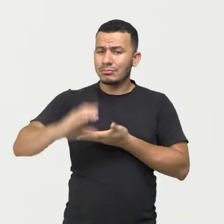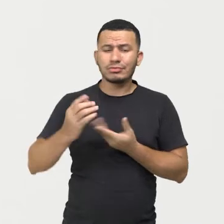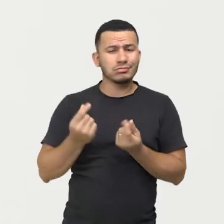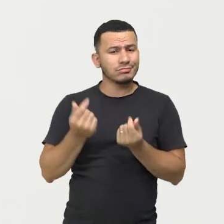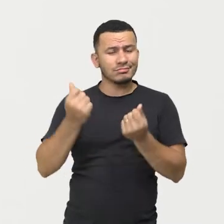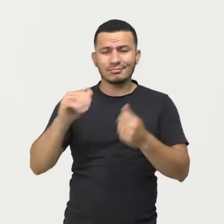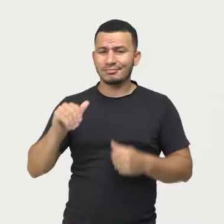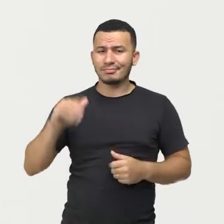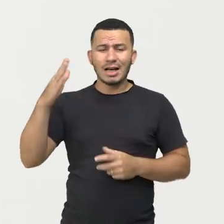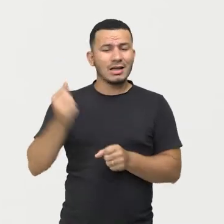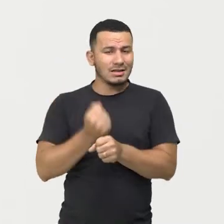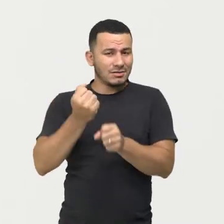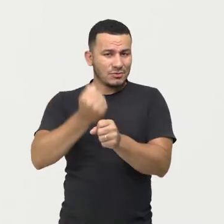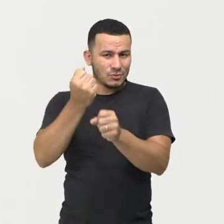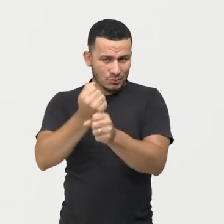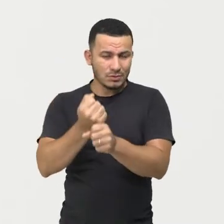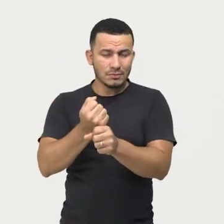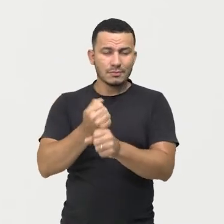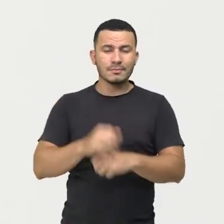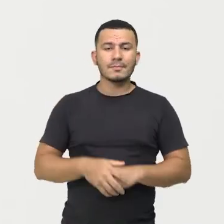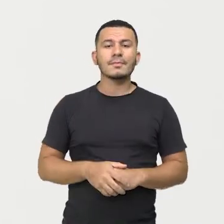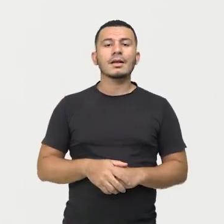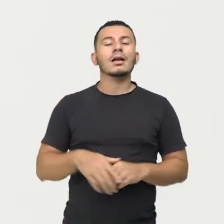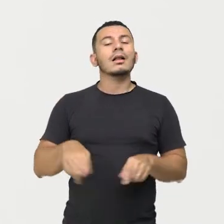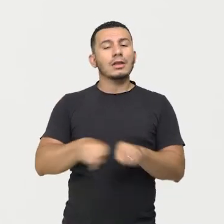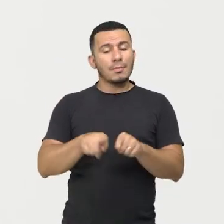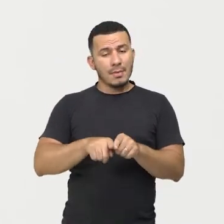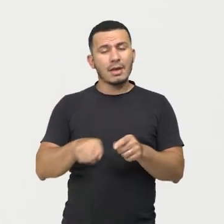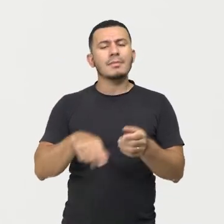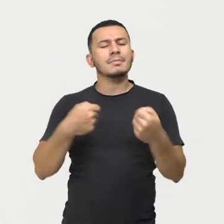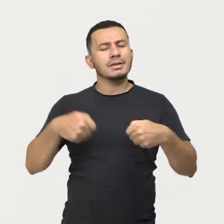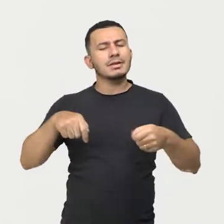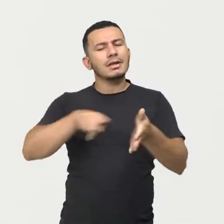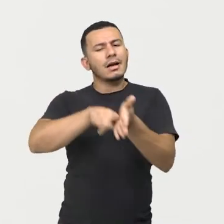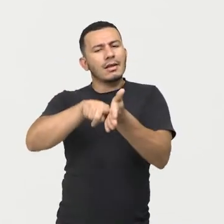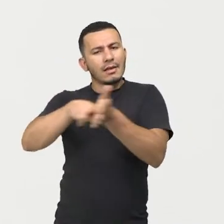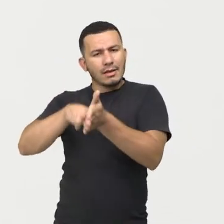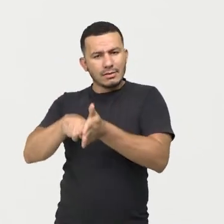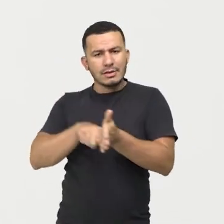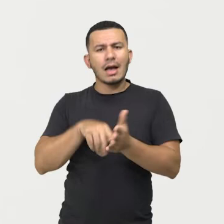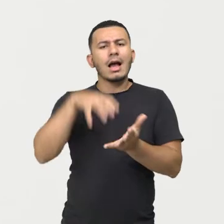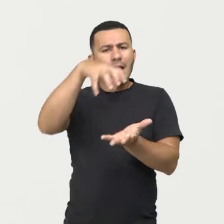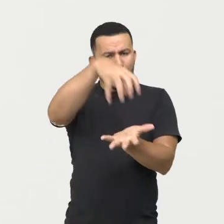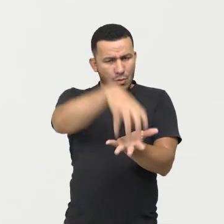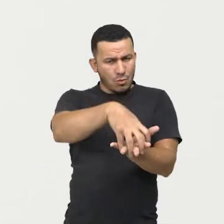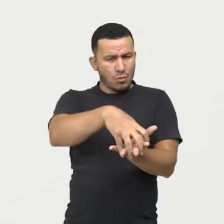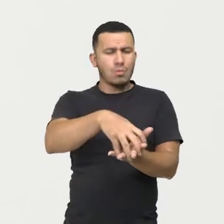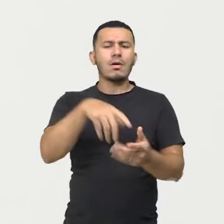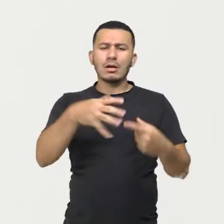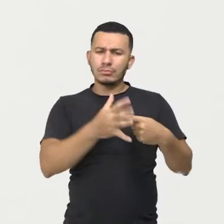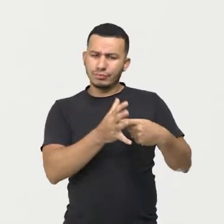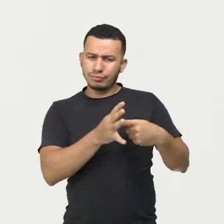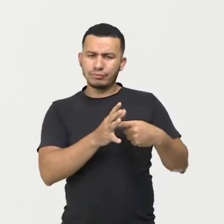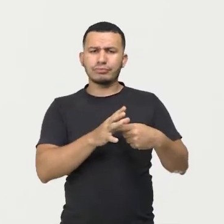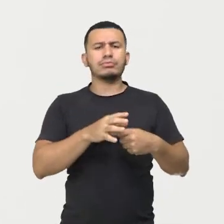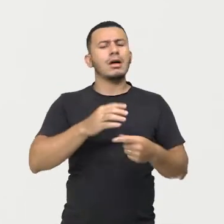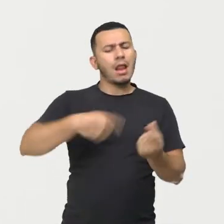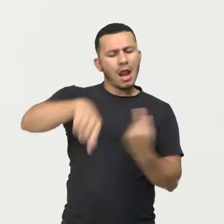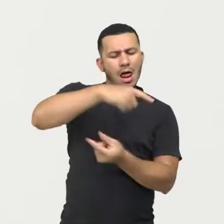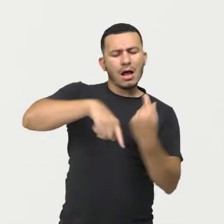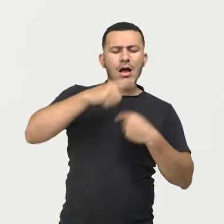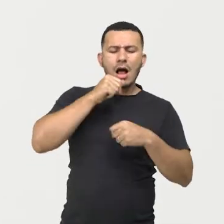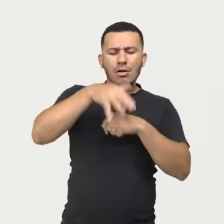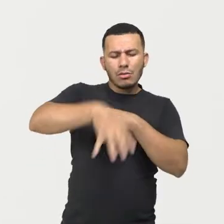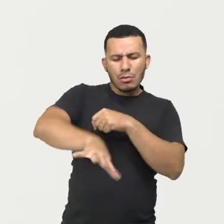financeiros para a construção. Tem que analisar também que nem sempre essas usinas vão ter custos e benefícios